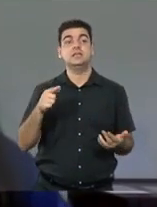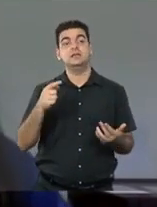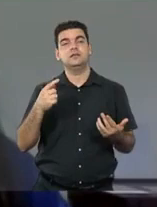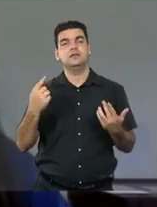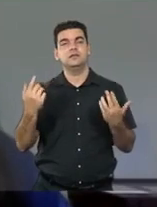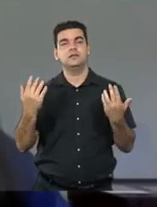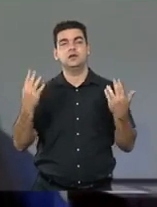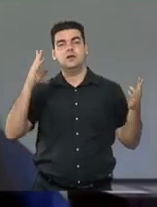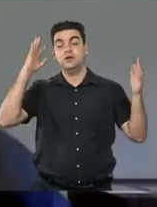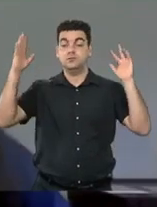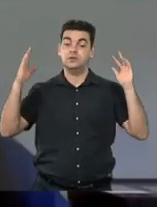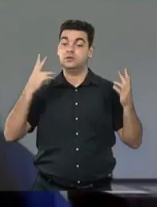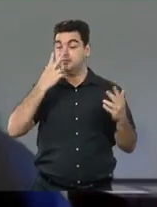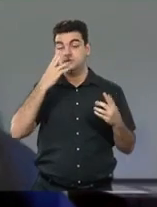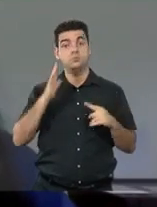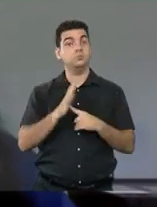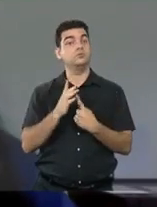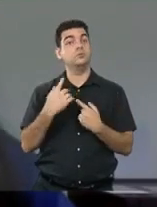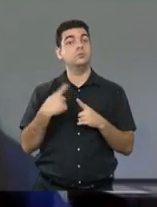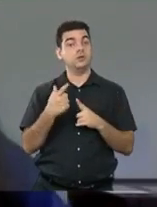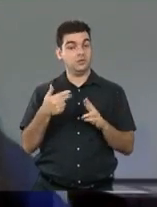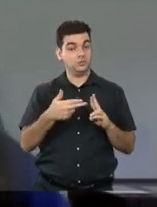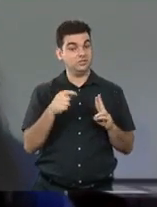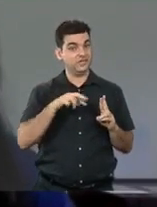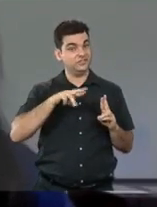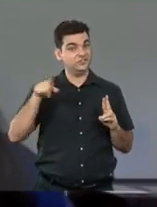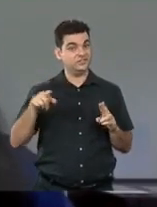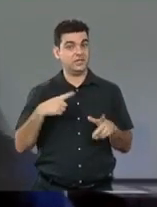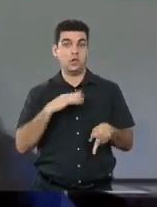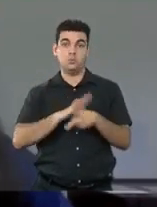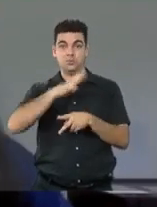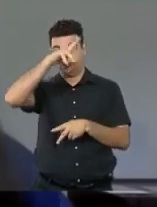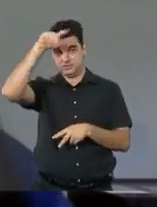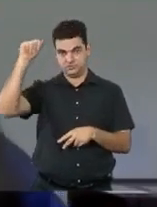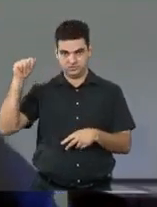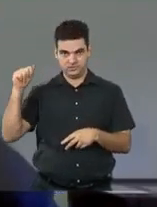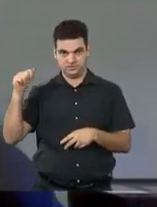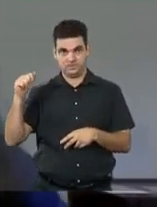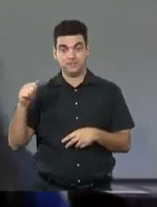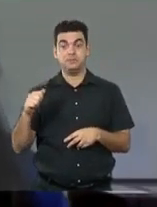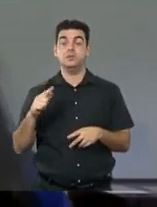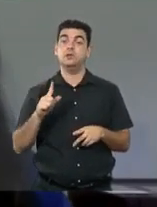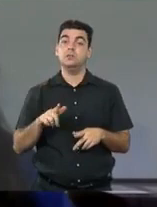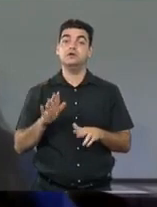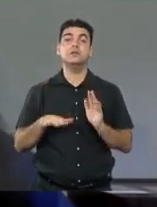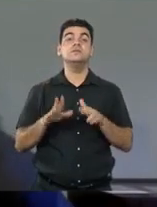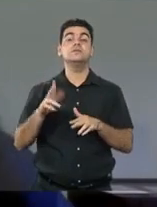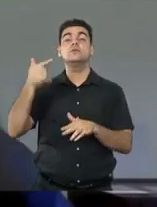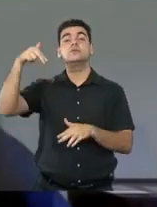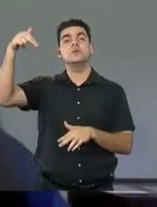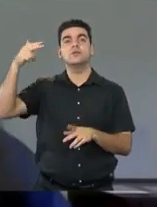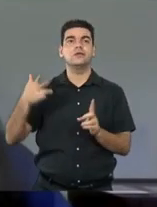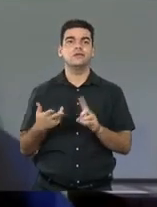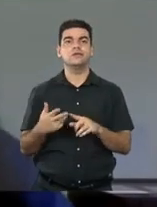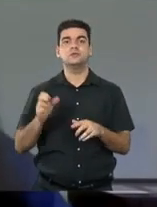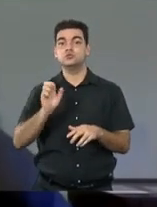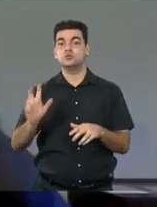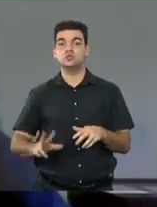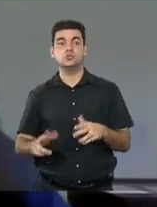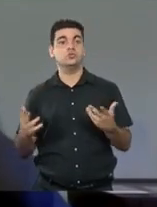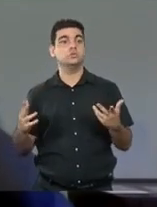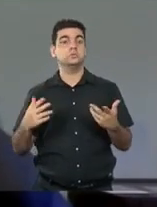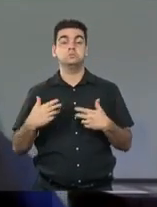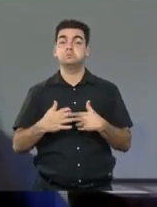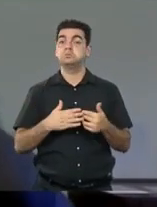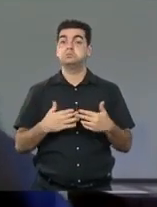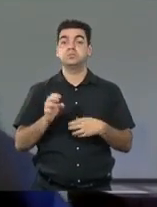ponto, né, e olha que nós somos diferentes, eu sou da Amazônia, sou de Roraima, mas tem realidade lá no Nordeste, do Sul